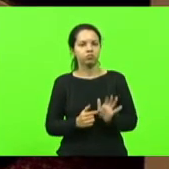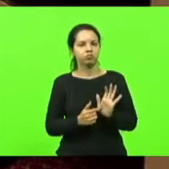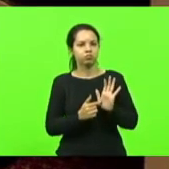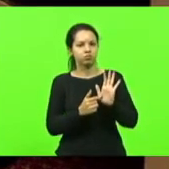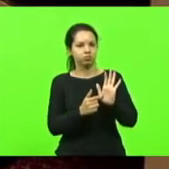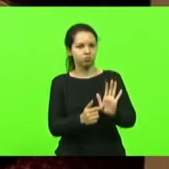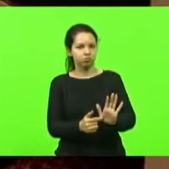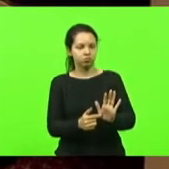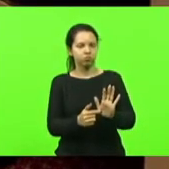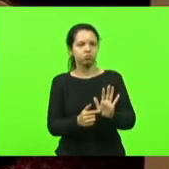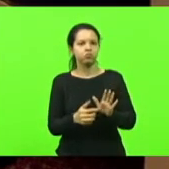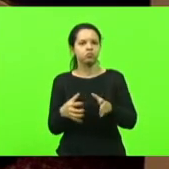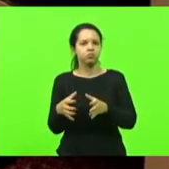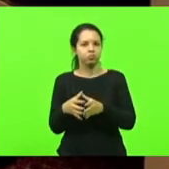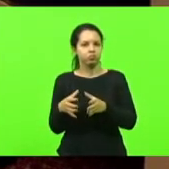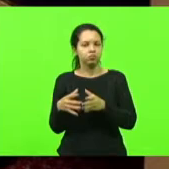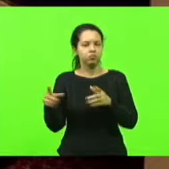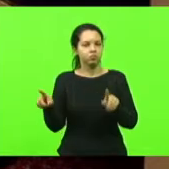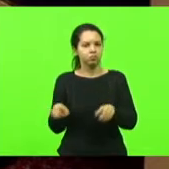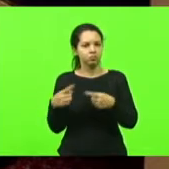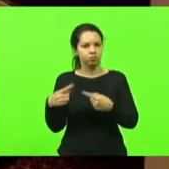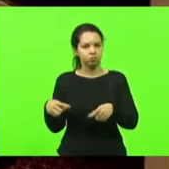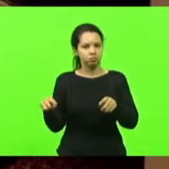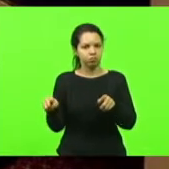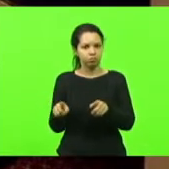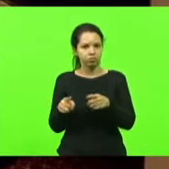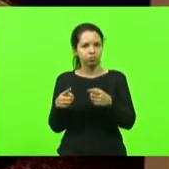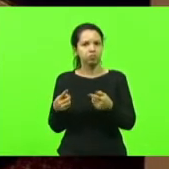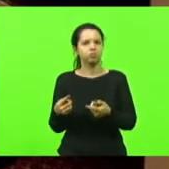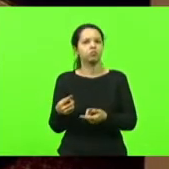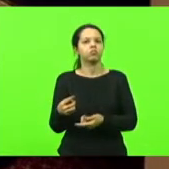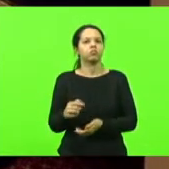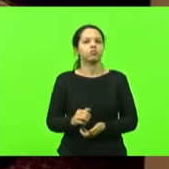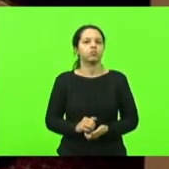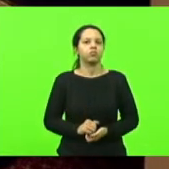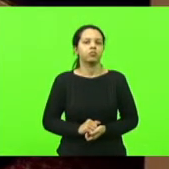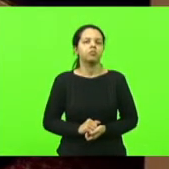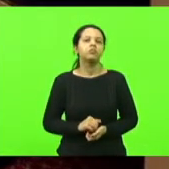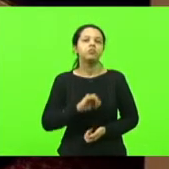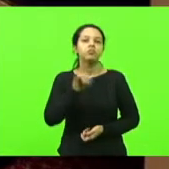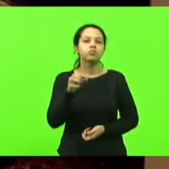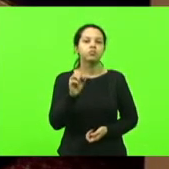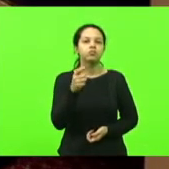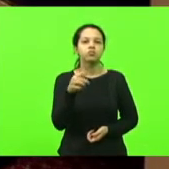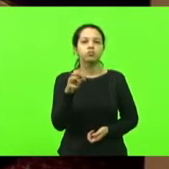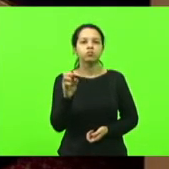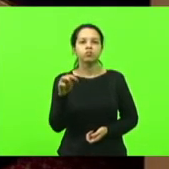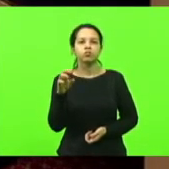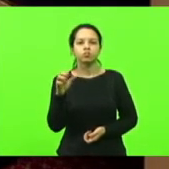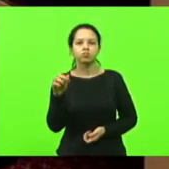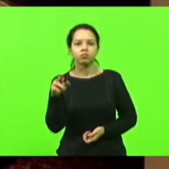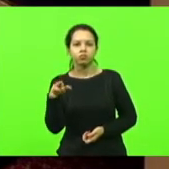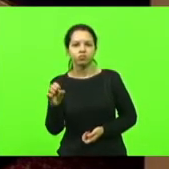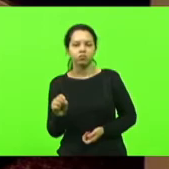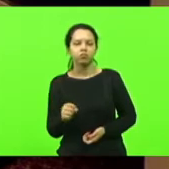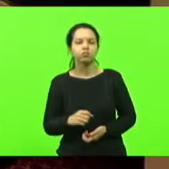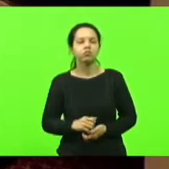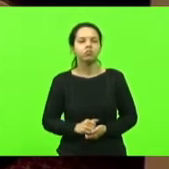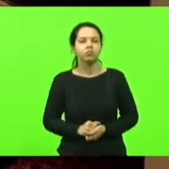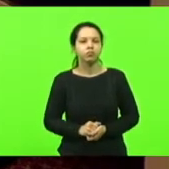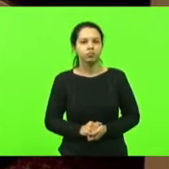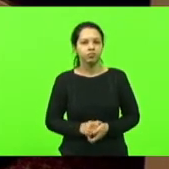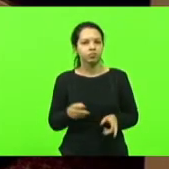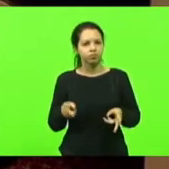sob a regência de João Carlos Cúnico, ou Cúnico. No momento seguinte, senhor presidente